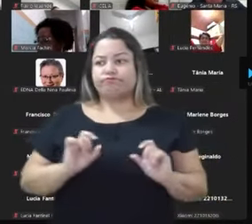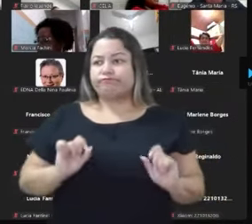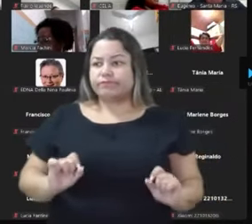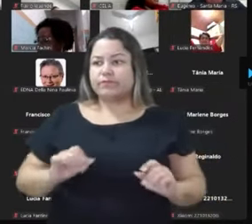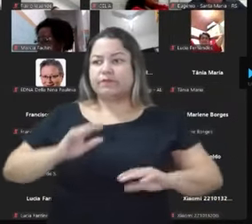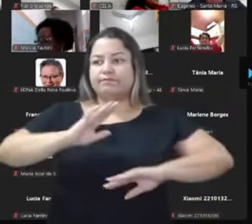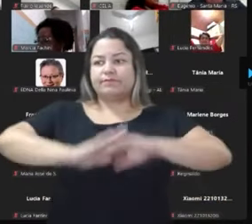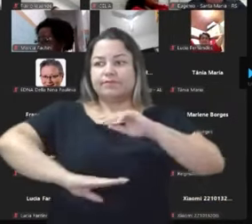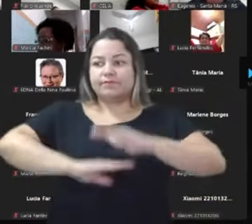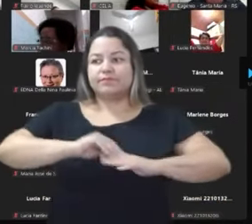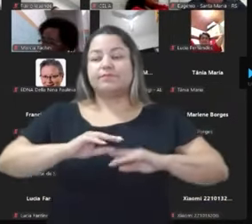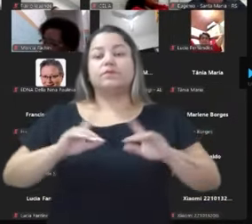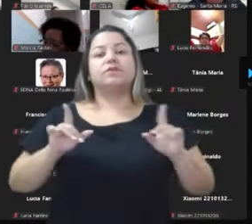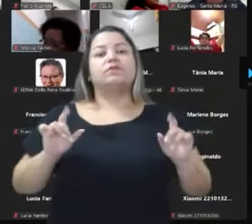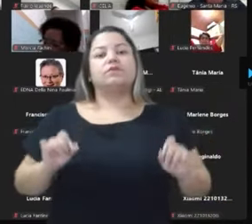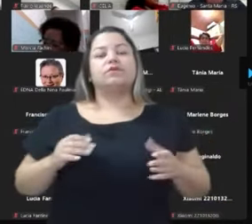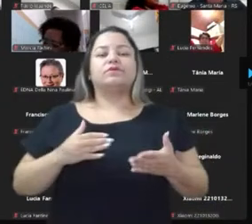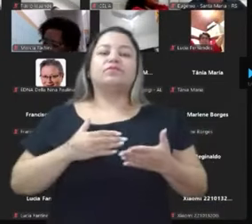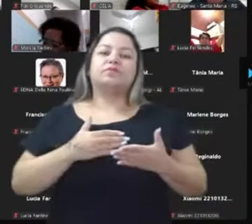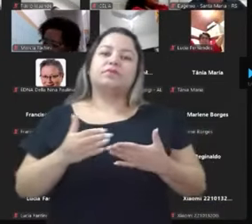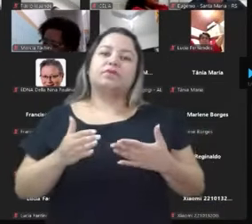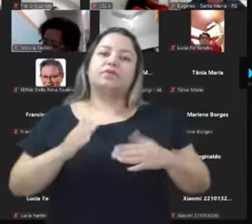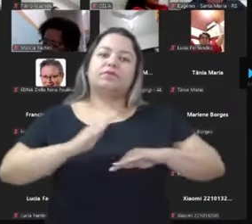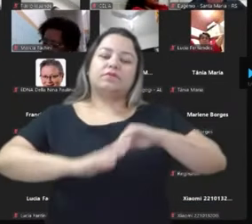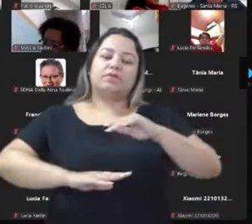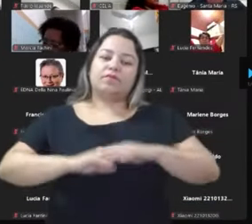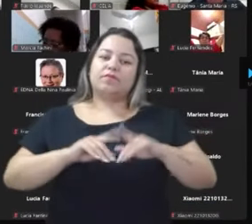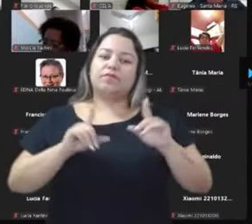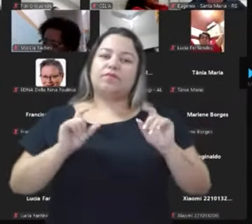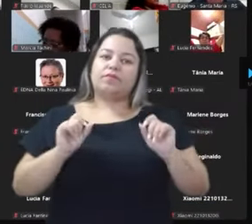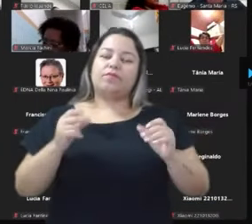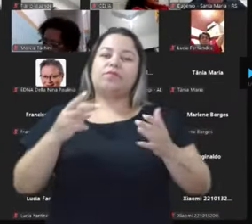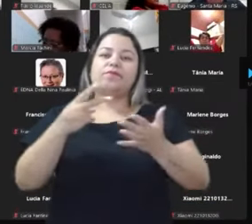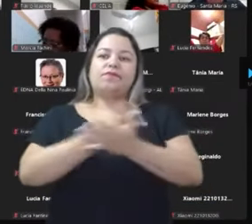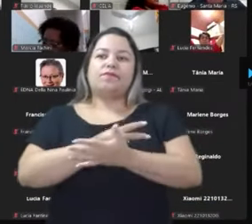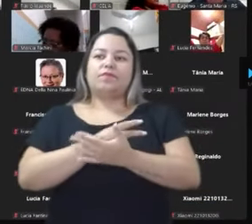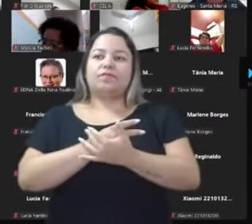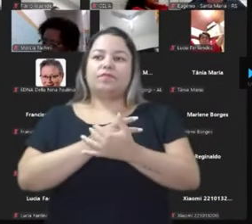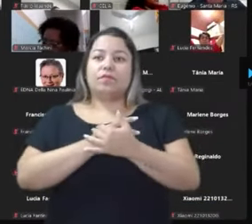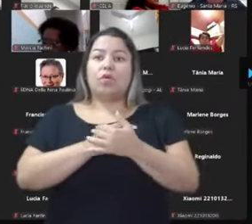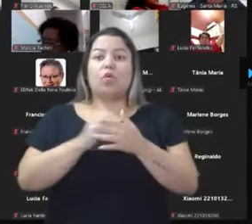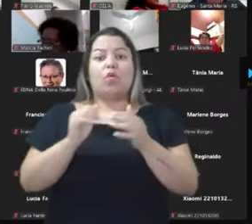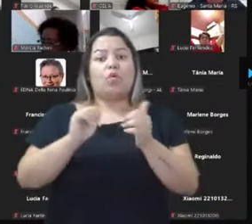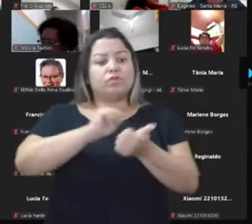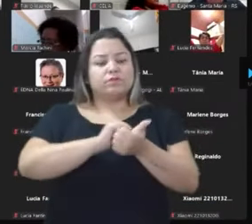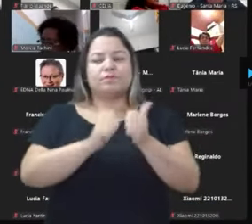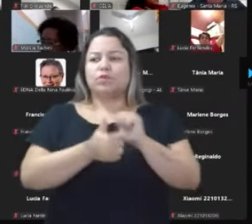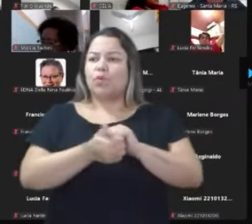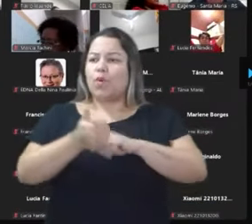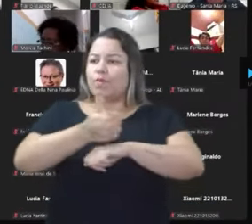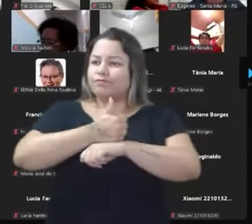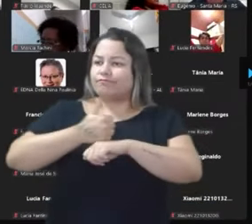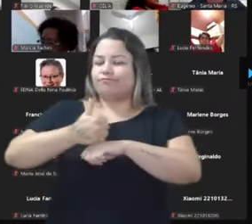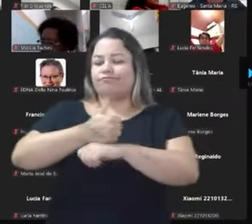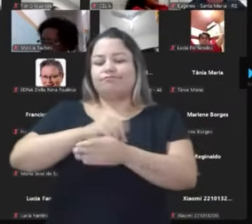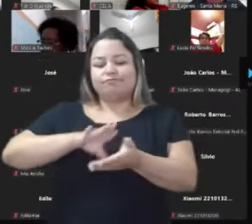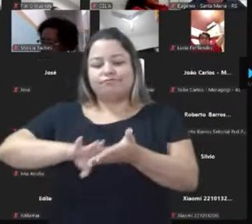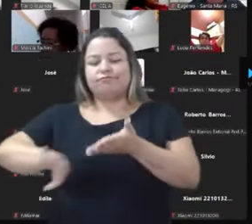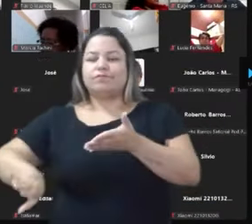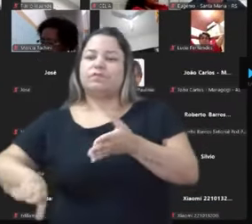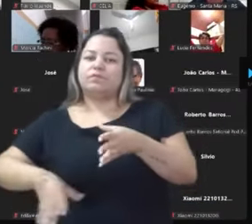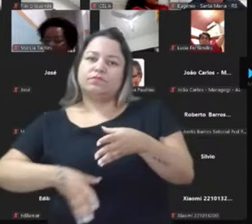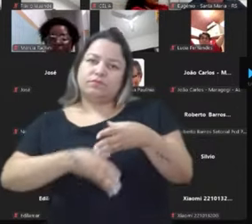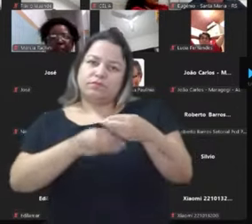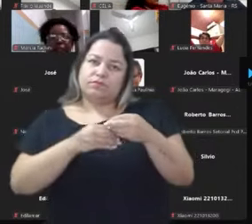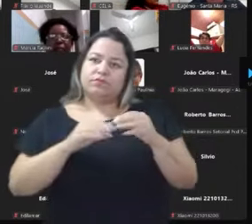a prática. E aí durante a prática eles vão vendo aí onde adaptar, o que melhorar aqui, o que tirar, o que fazer mais, que